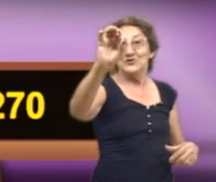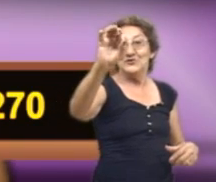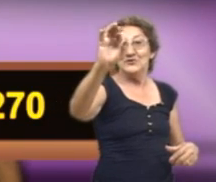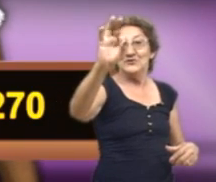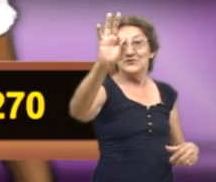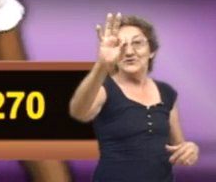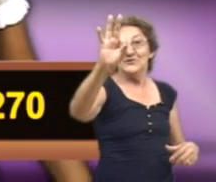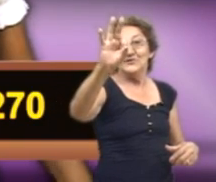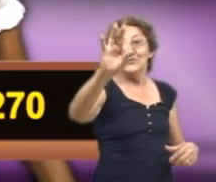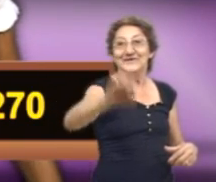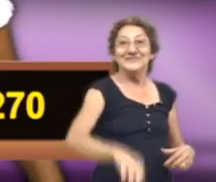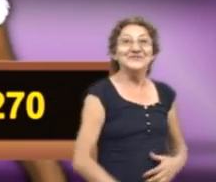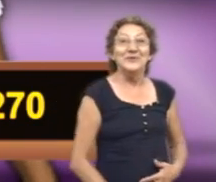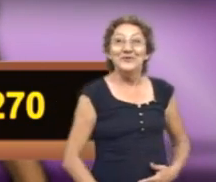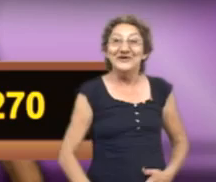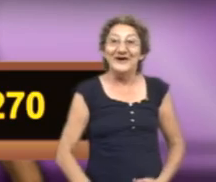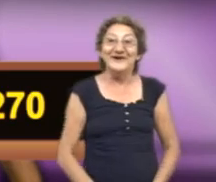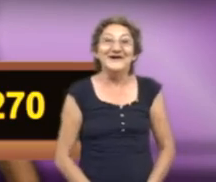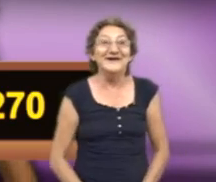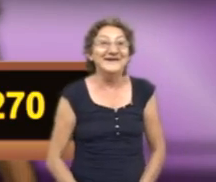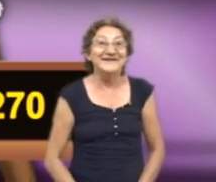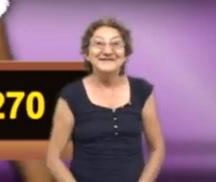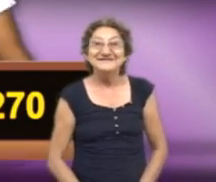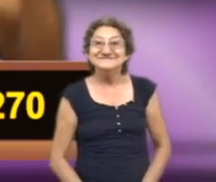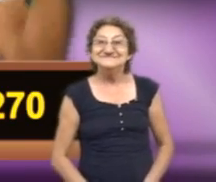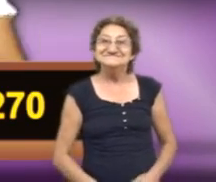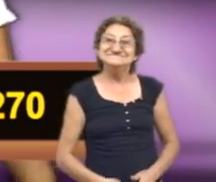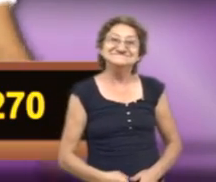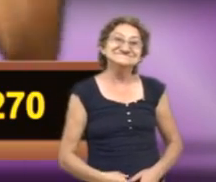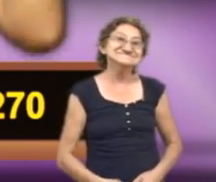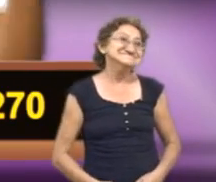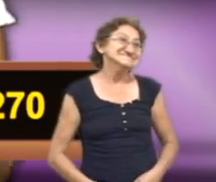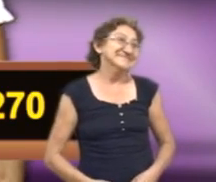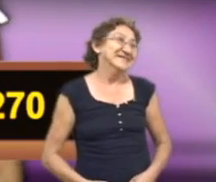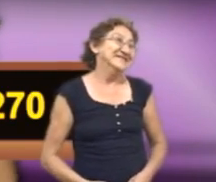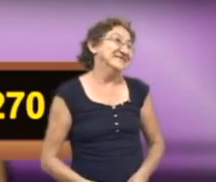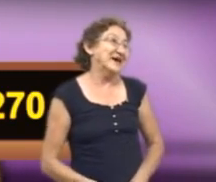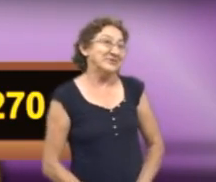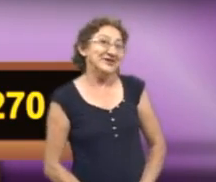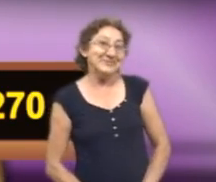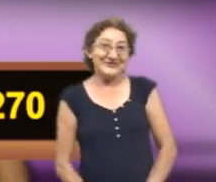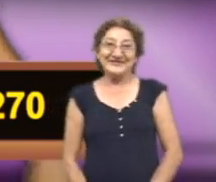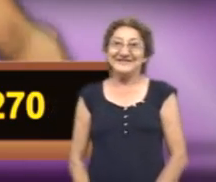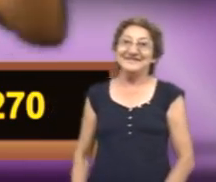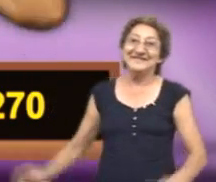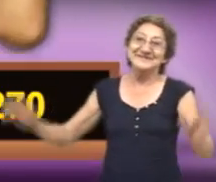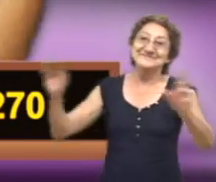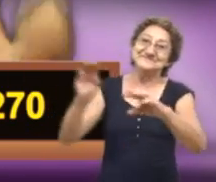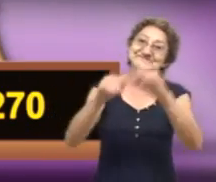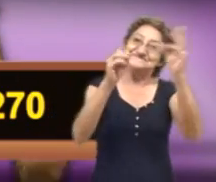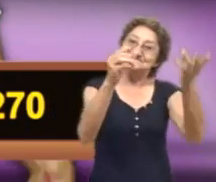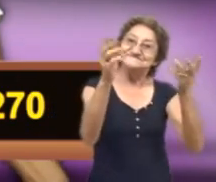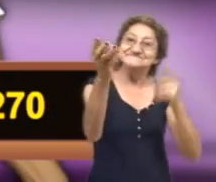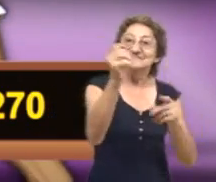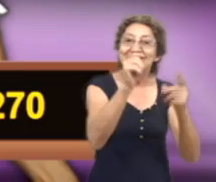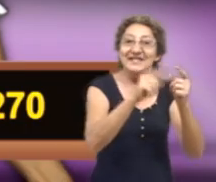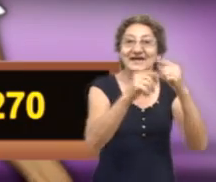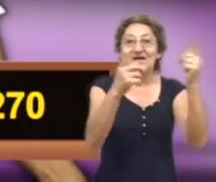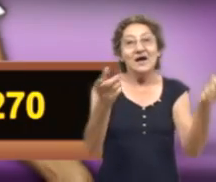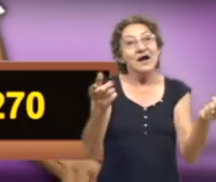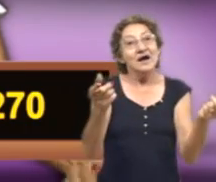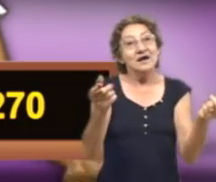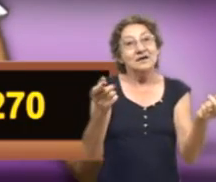se eu faço ou não faço, votem em mim. Eu prometo que vou ajeitar as águas, vou ajeitar o